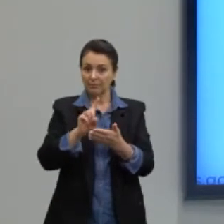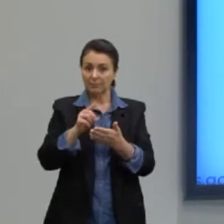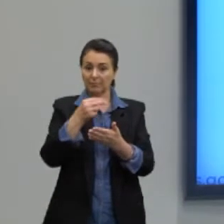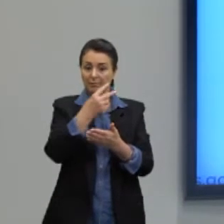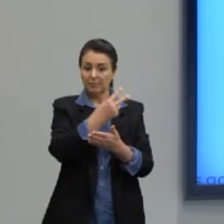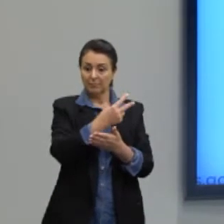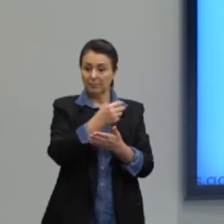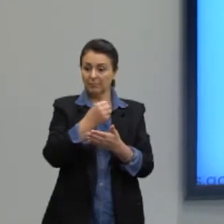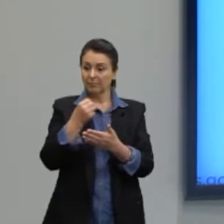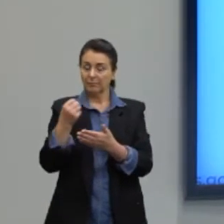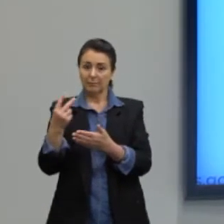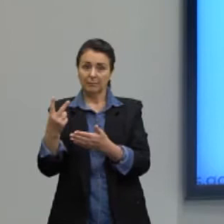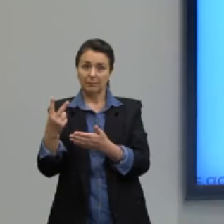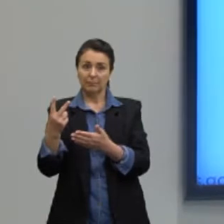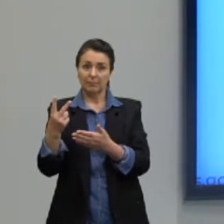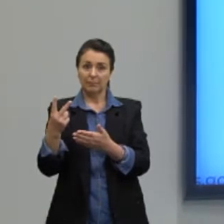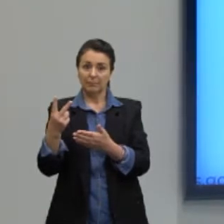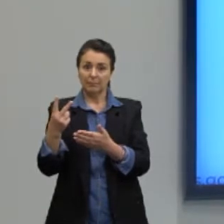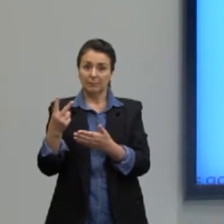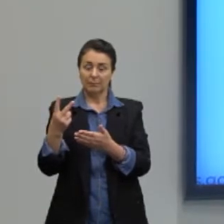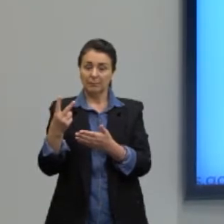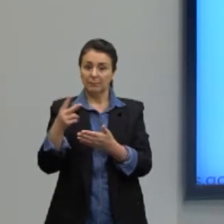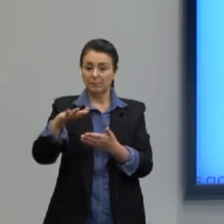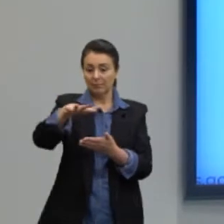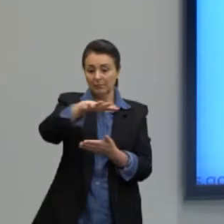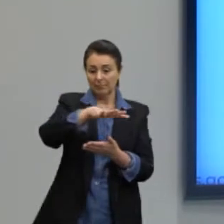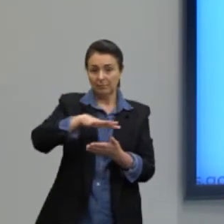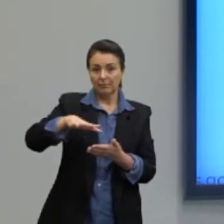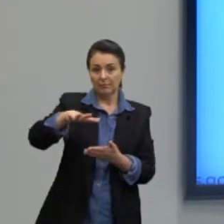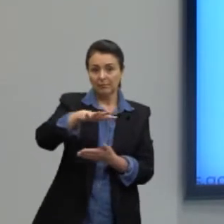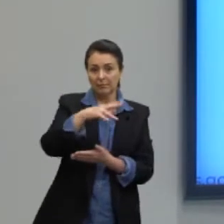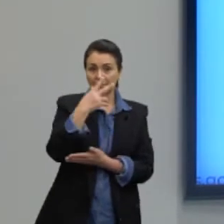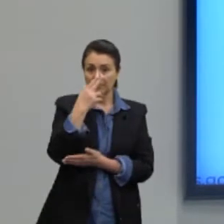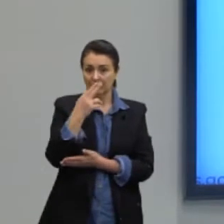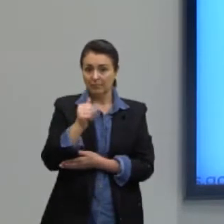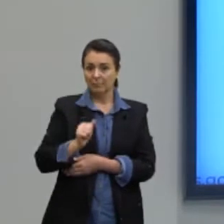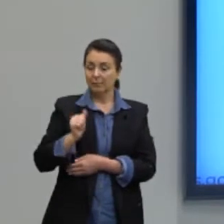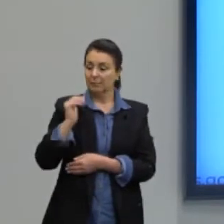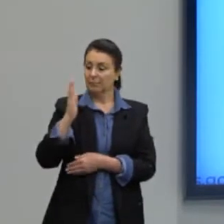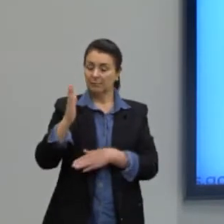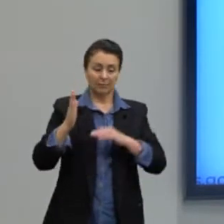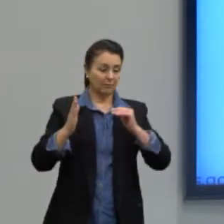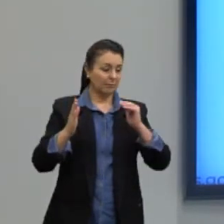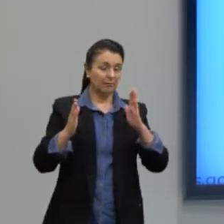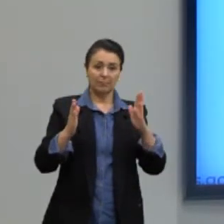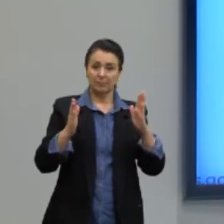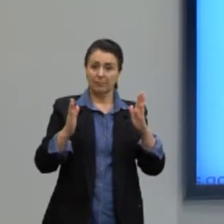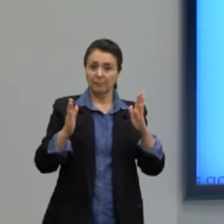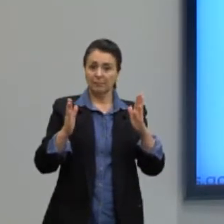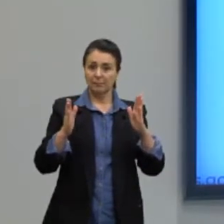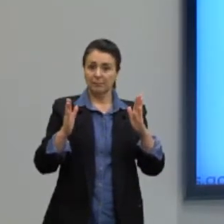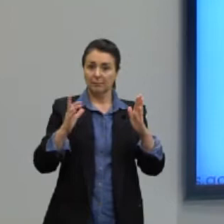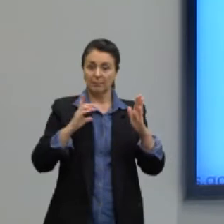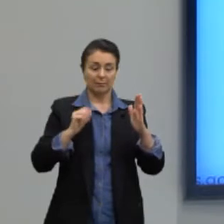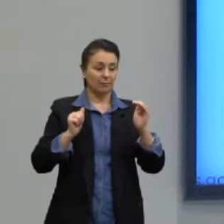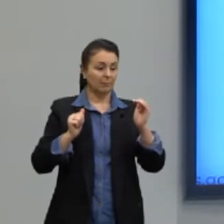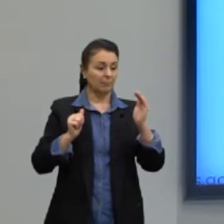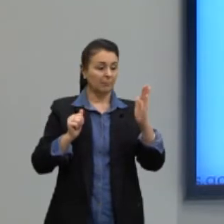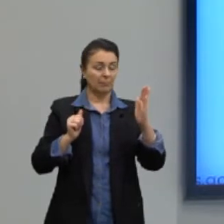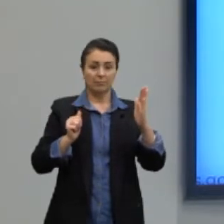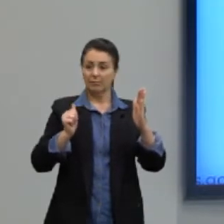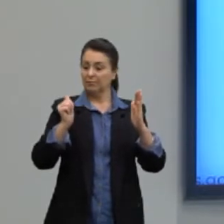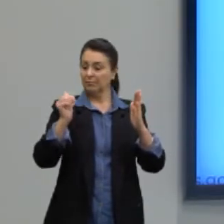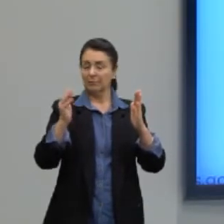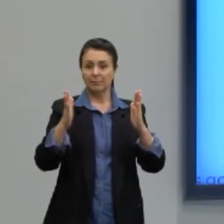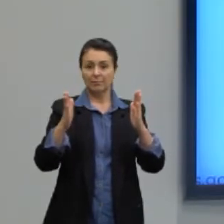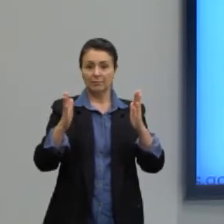no mesmo plano. E que cada um dos seus lados coincida com apenas um lado da outra.